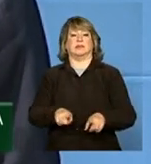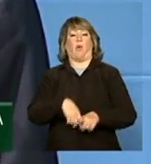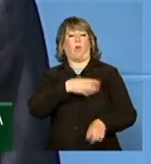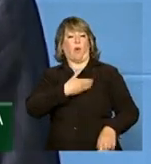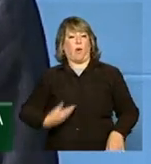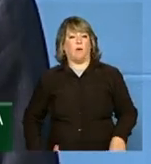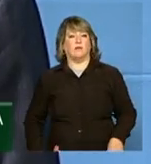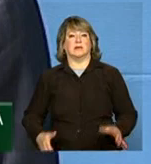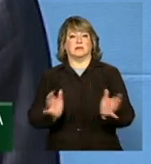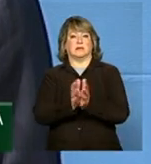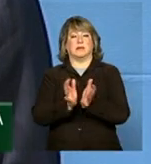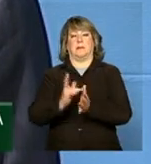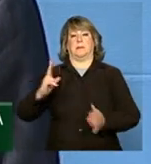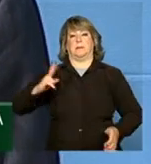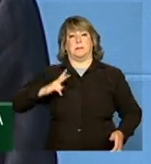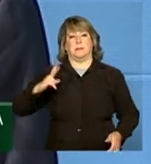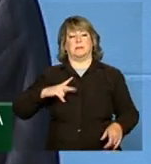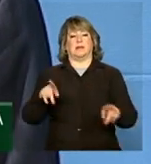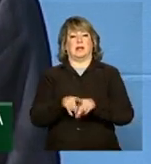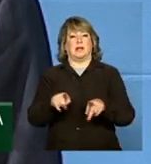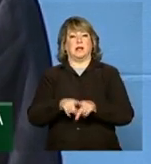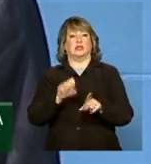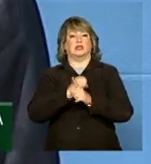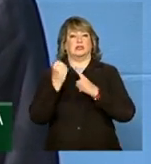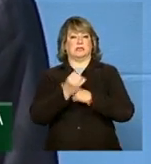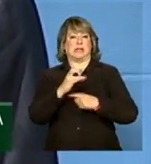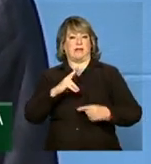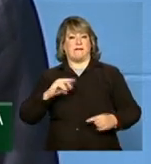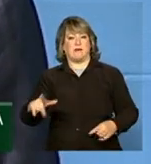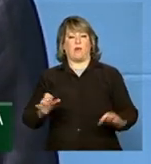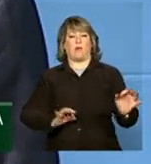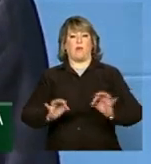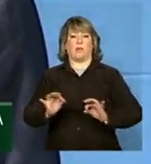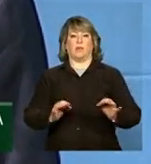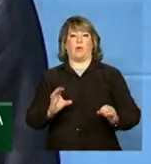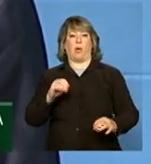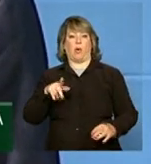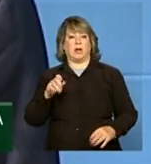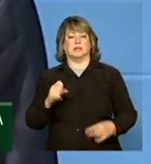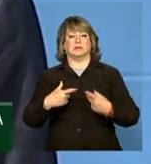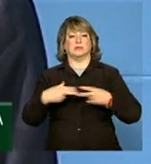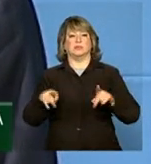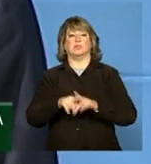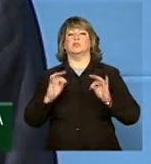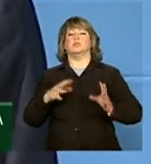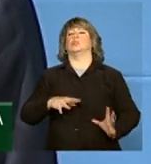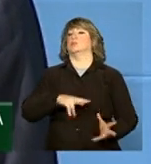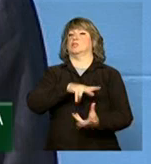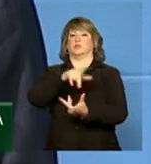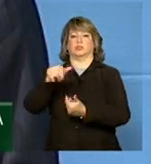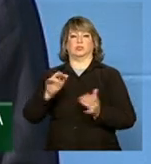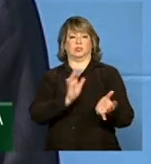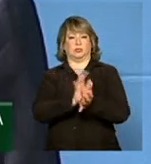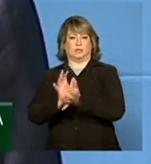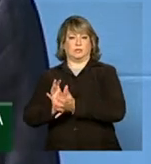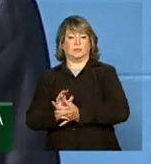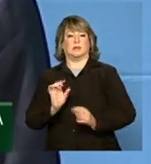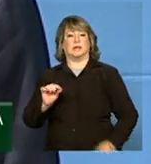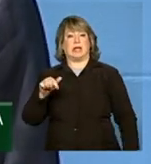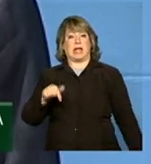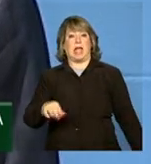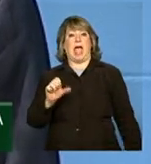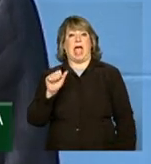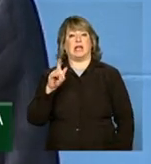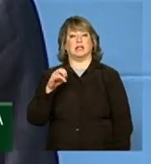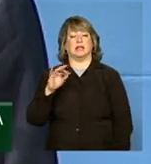públicas e privadas, sociedade civil organizada e organismos internacionais. Uma agenda